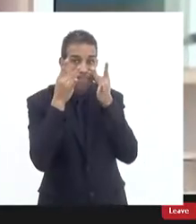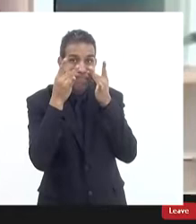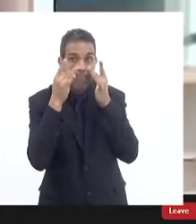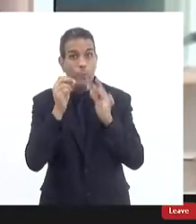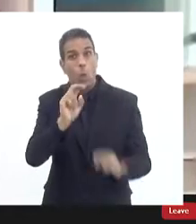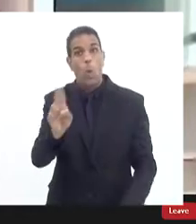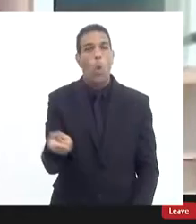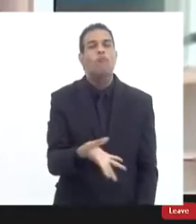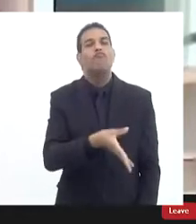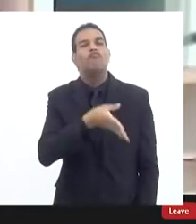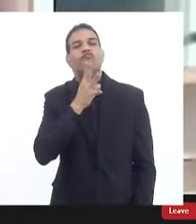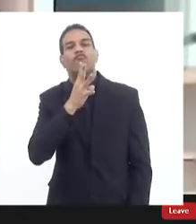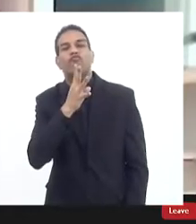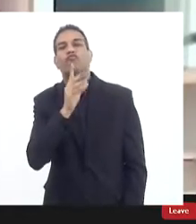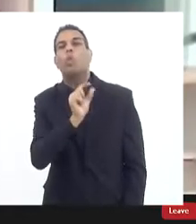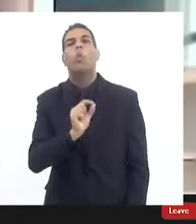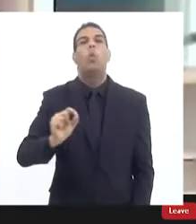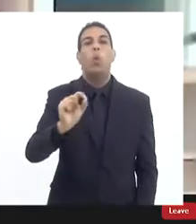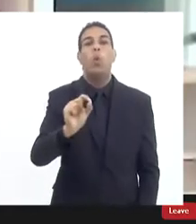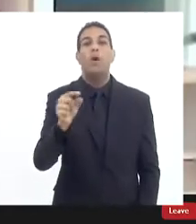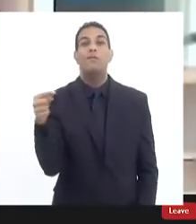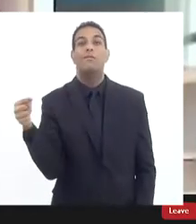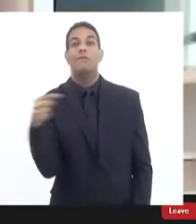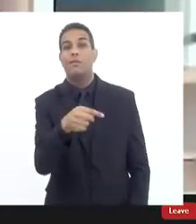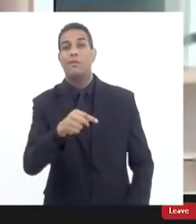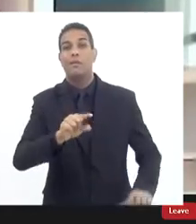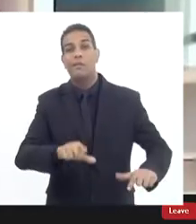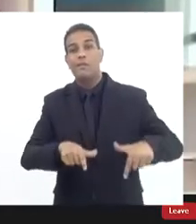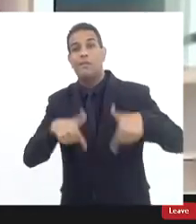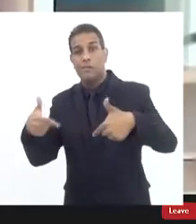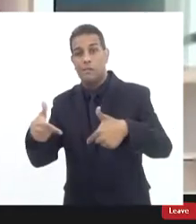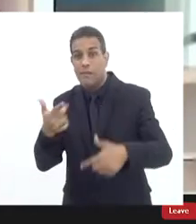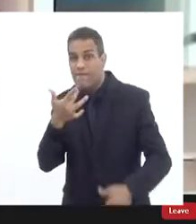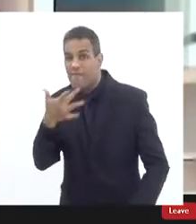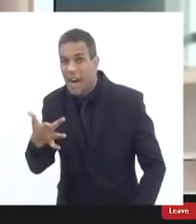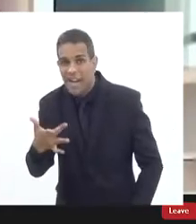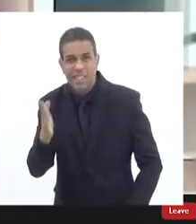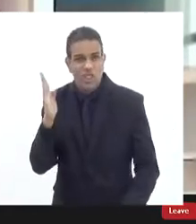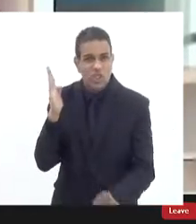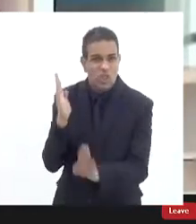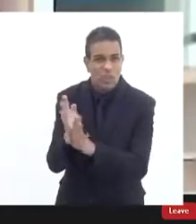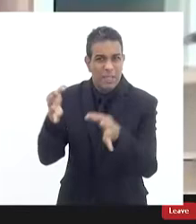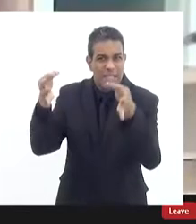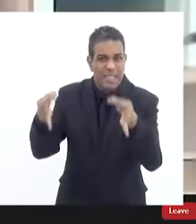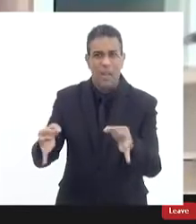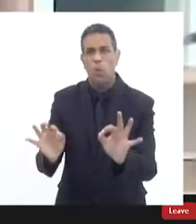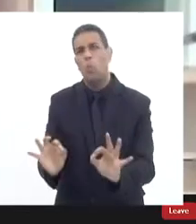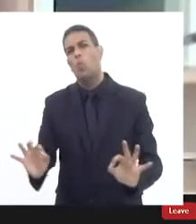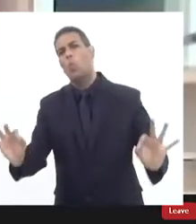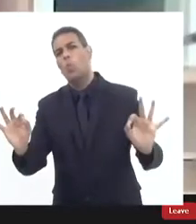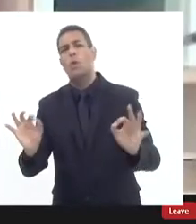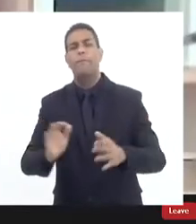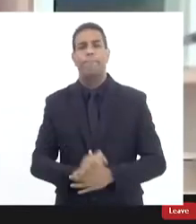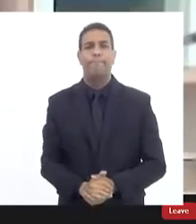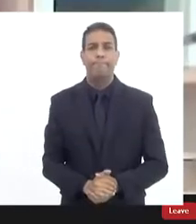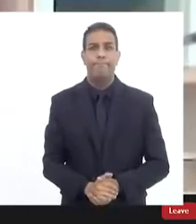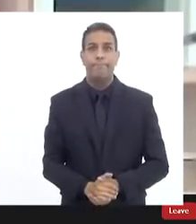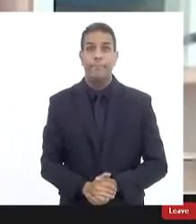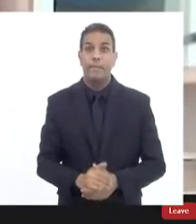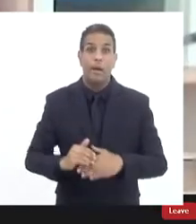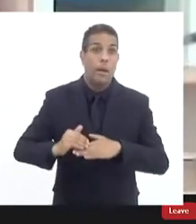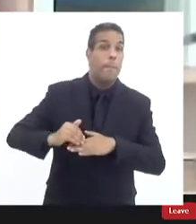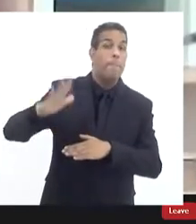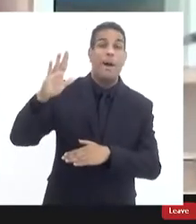ou ouvido falar sobre a dinâmica da ocorrência não foi fácil não está sendo fácil eu diria que até seria grande